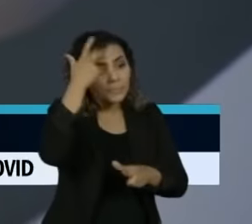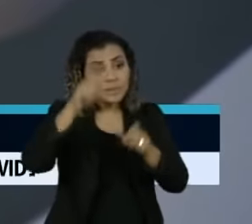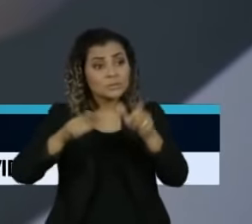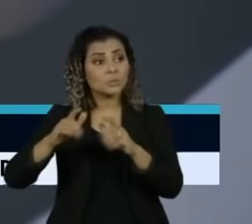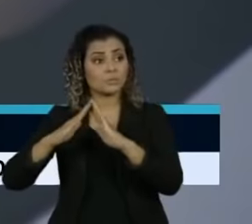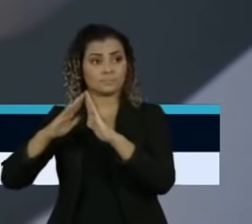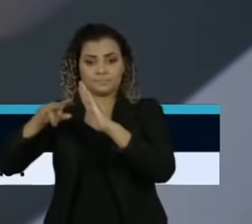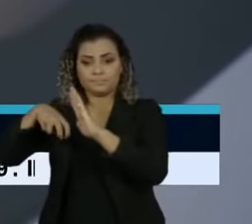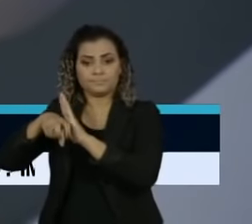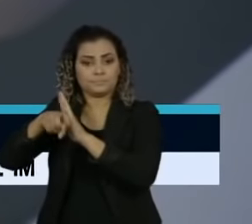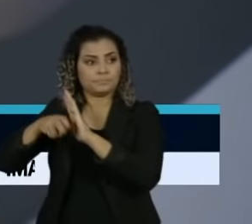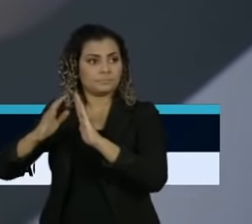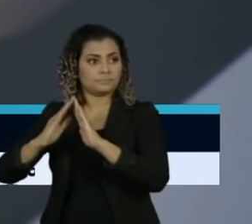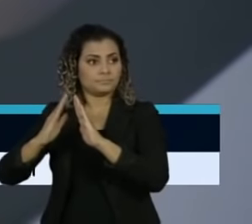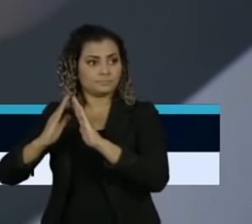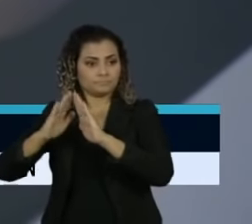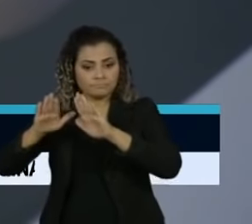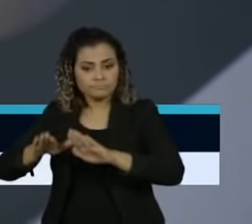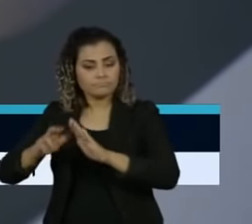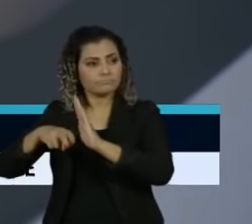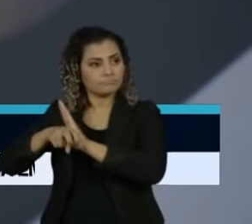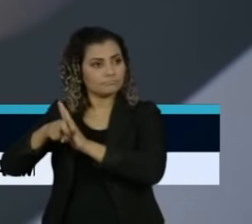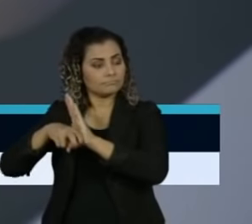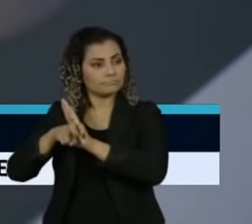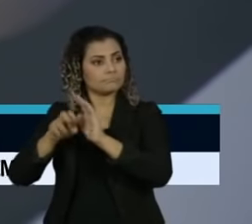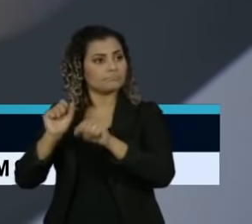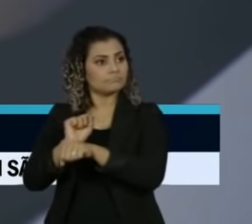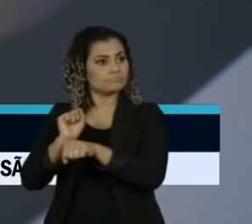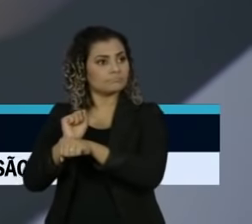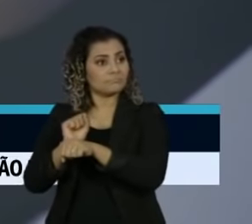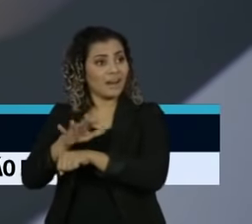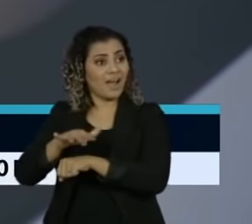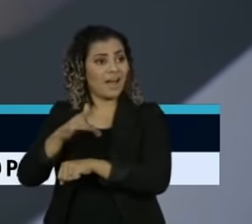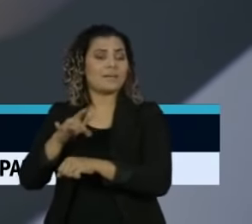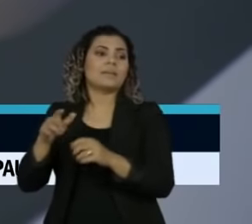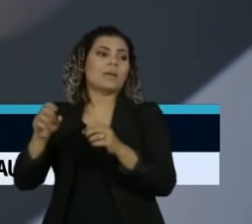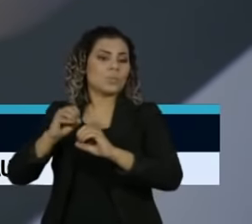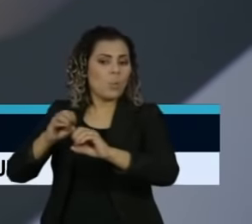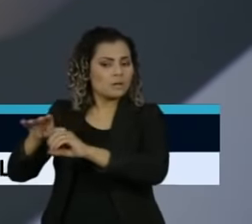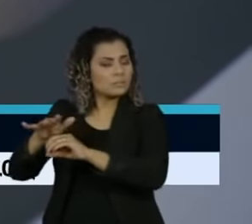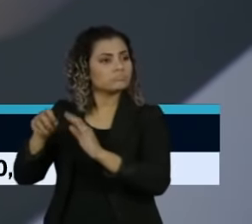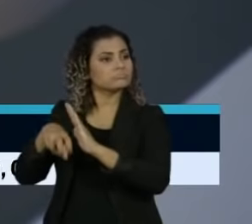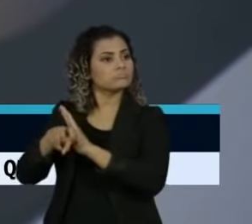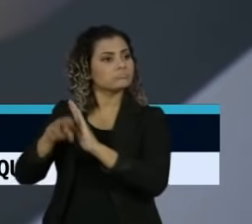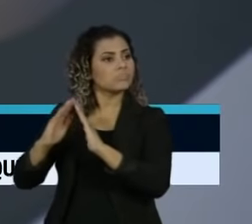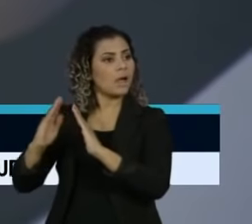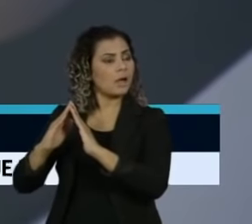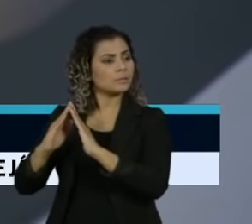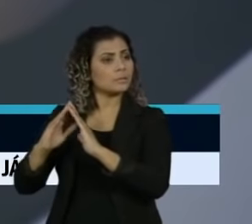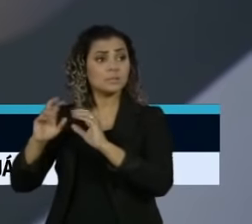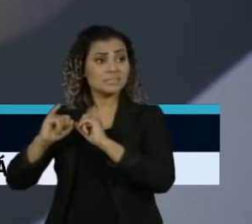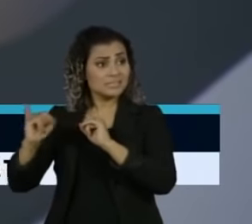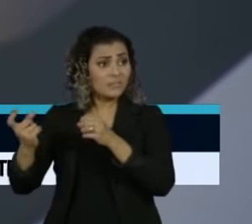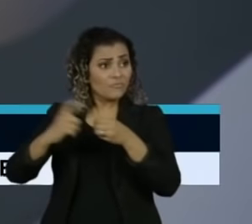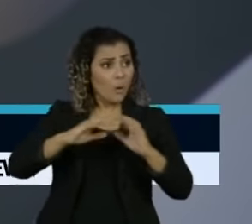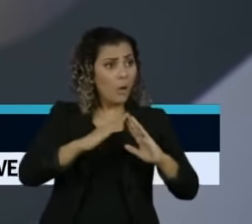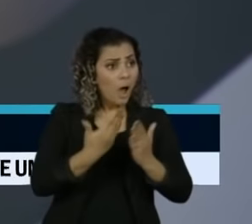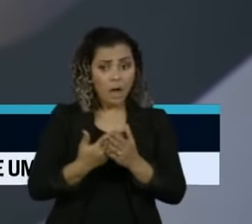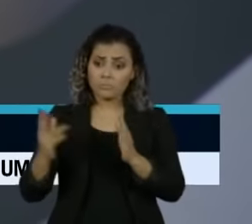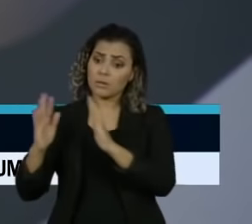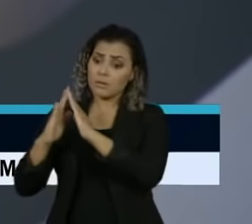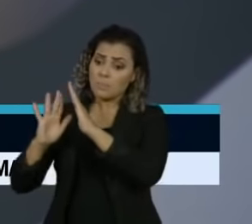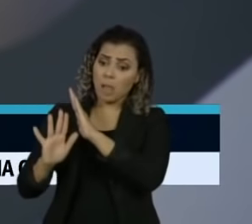estavam reclusas em casa, então que podem ser suscetíveis ao vírus, ou seja, você vai aumentar o número de suscetíveis em